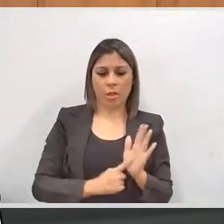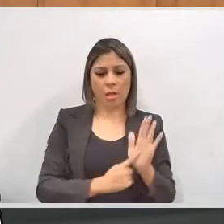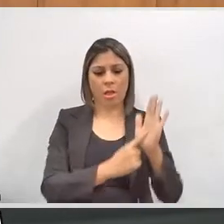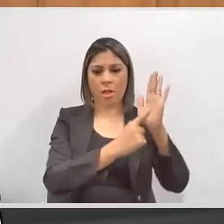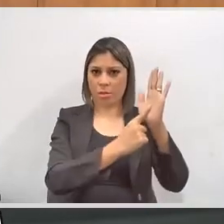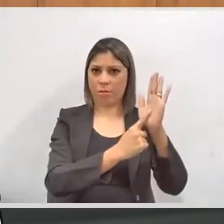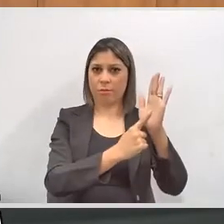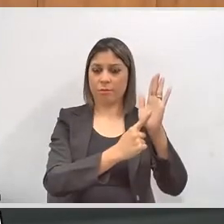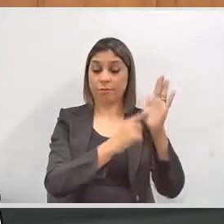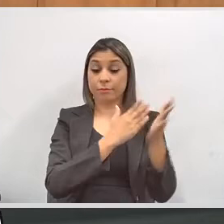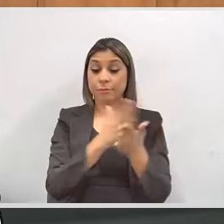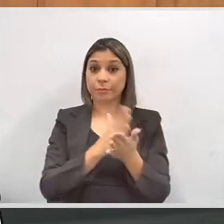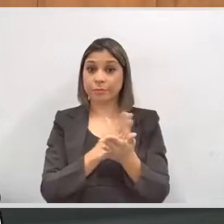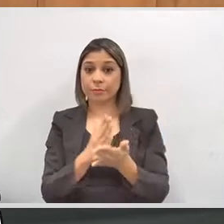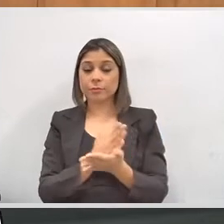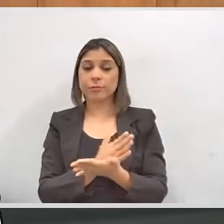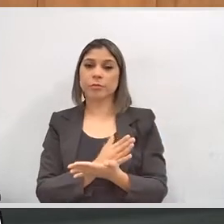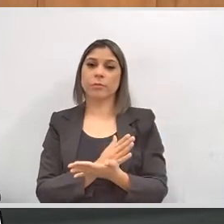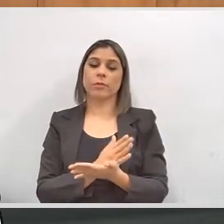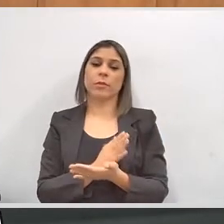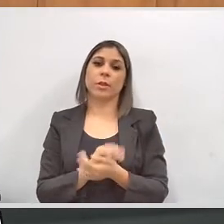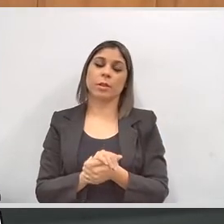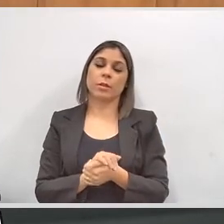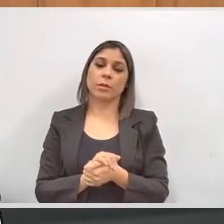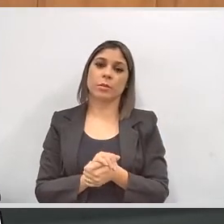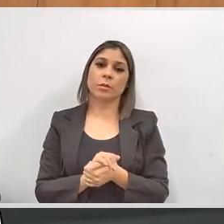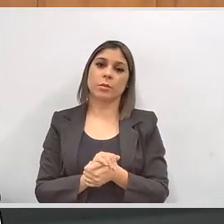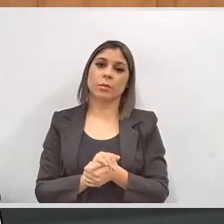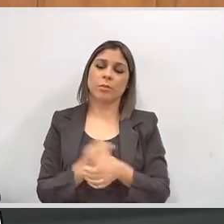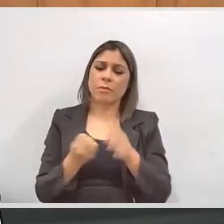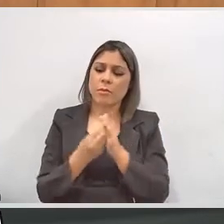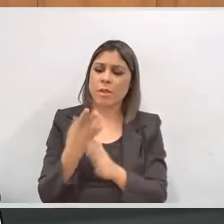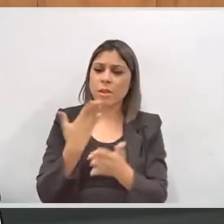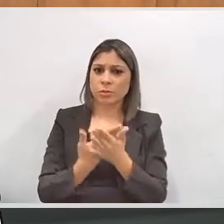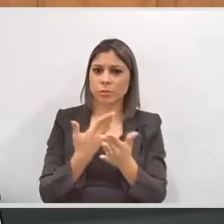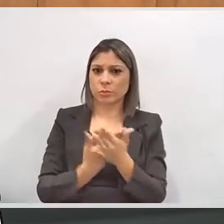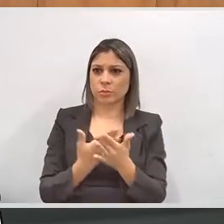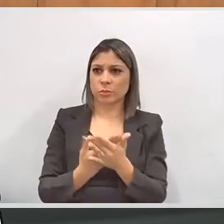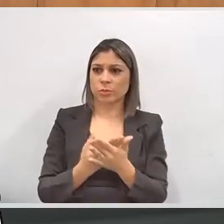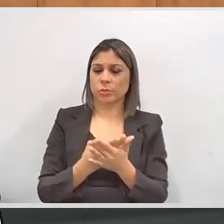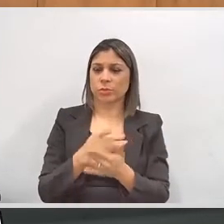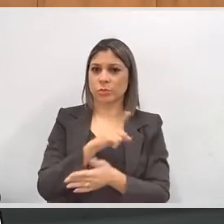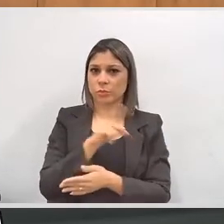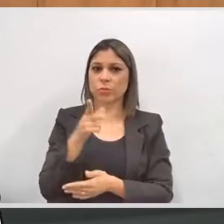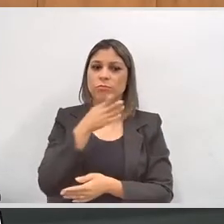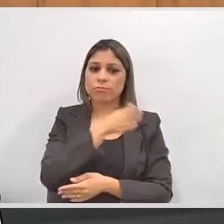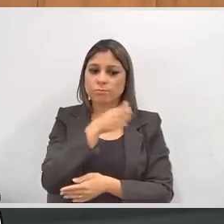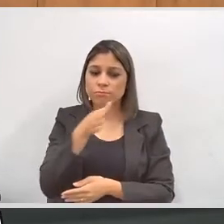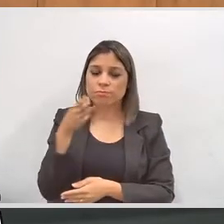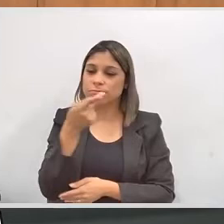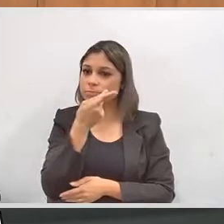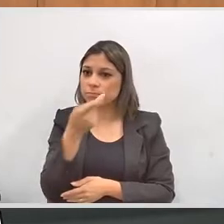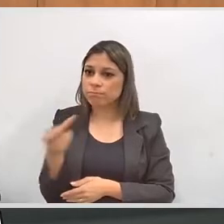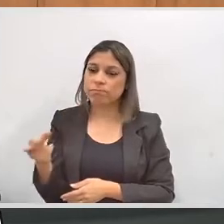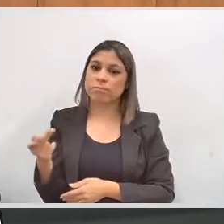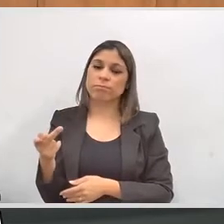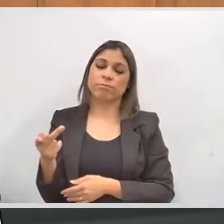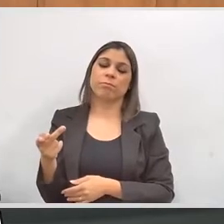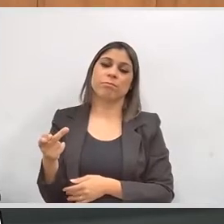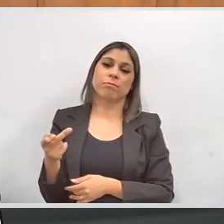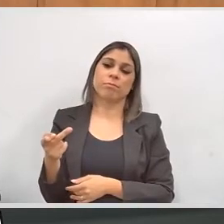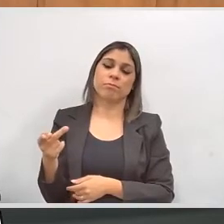elevatórias, algumas delas têm elevadores, muitas dessas escolas que vocês vão visitar,